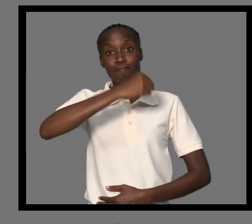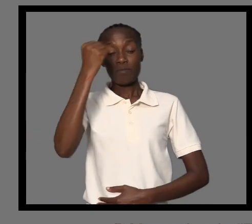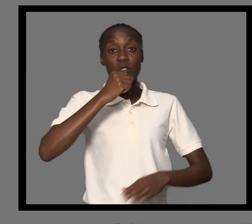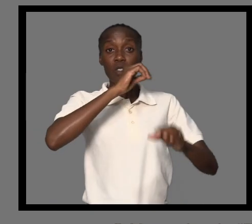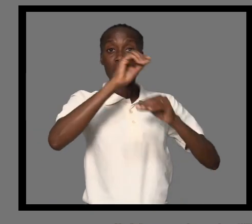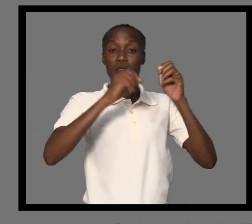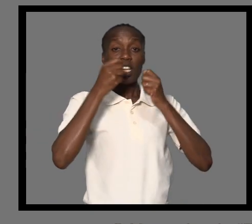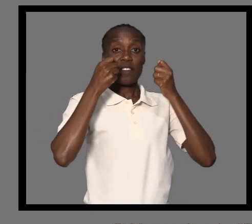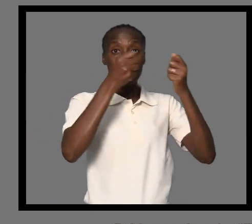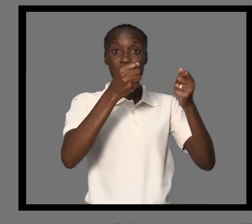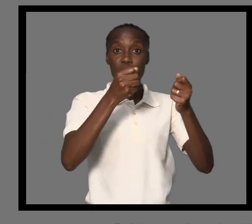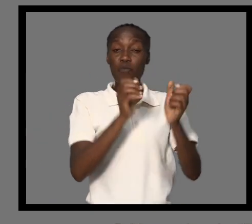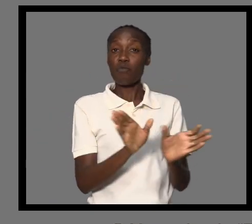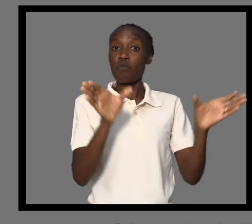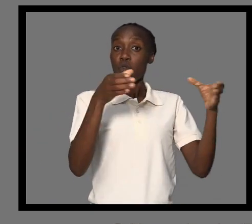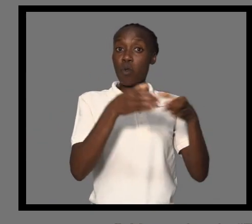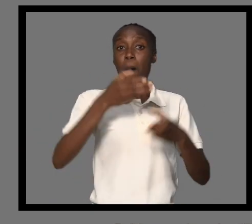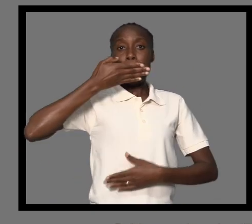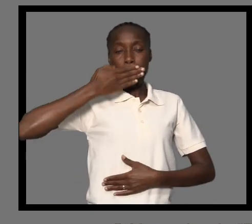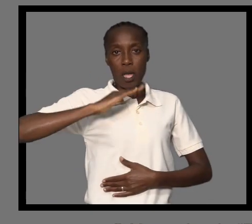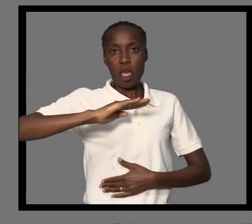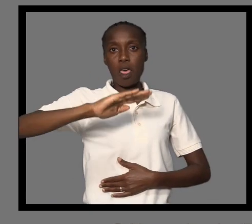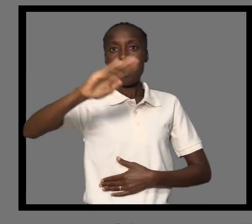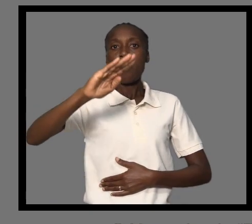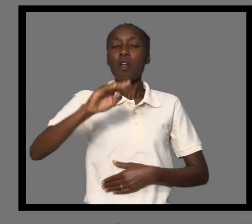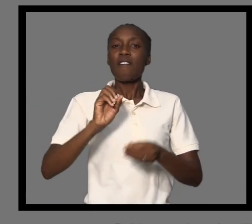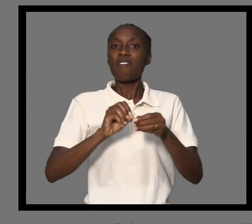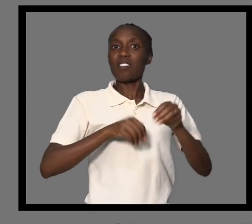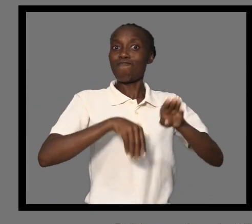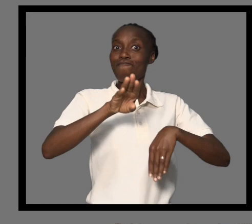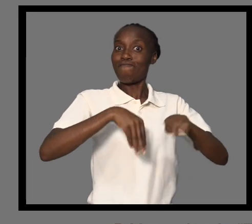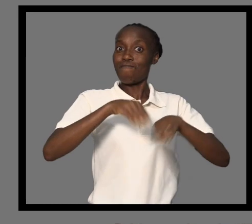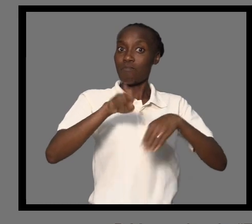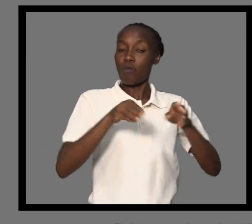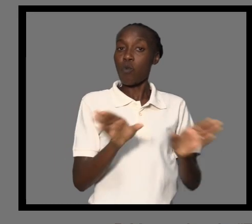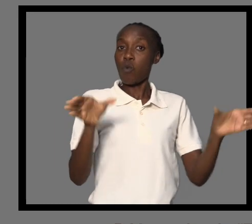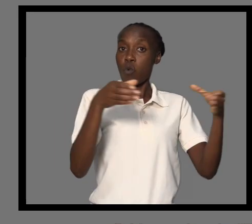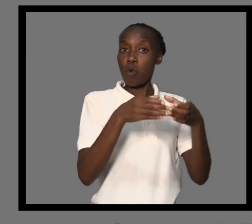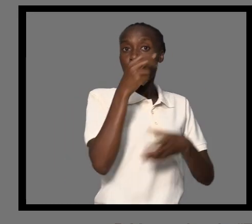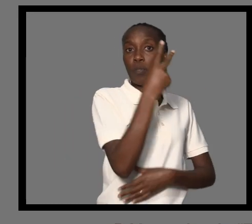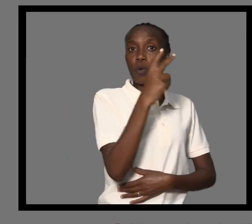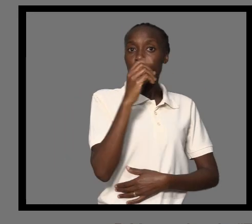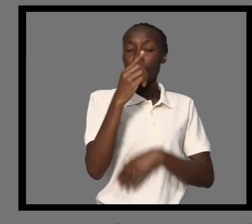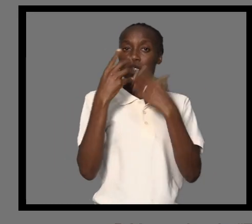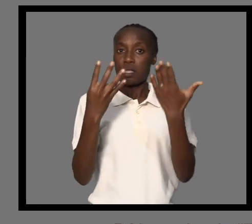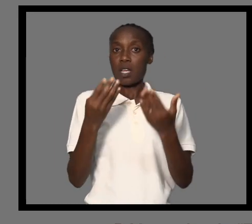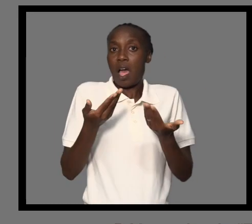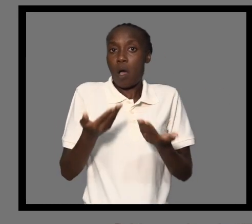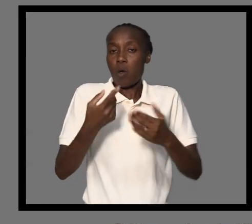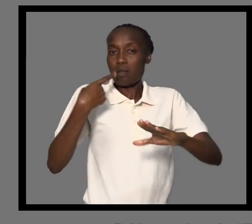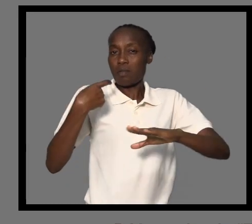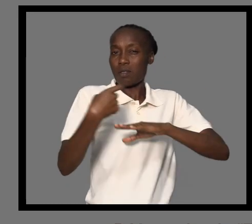O vencedor do Prêmio Desafio Melhor Jogador de Moçambola 2019 será